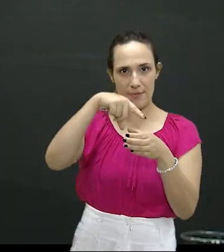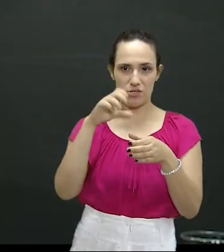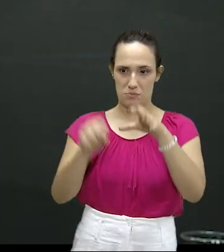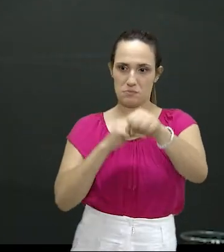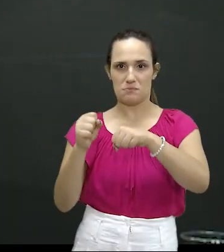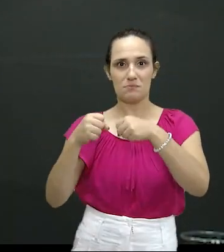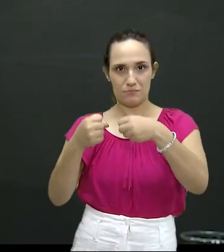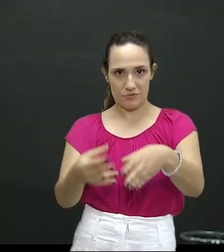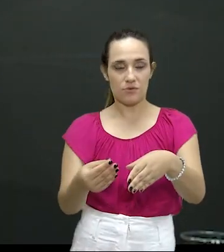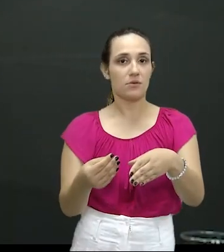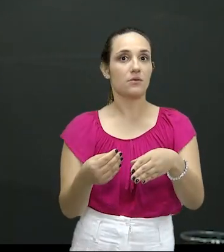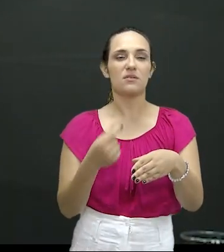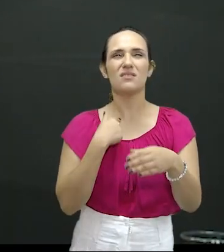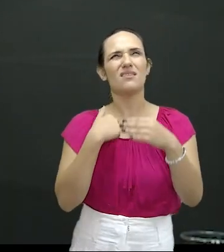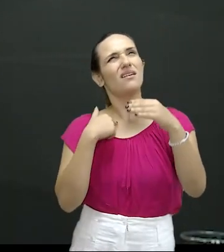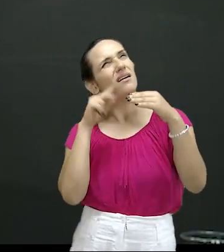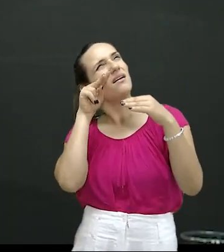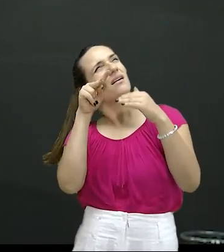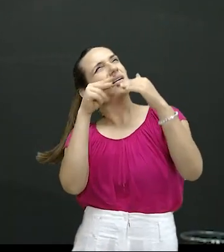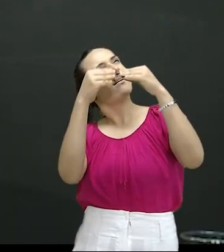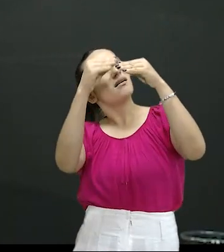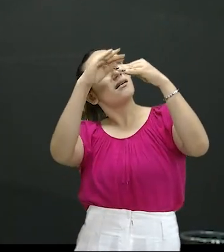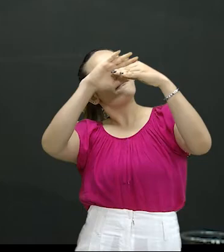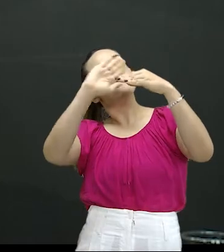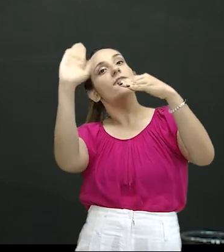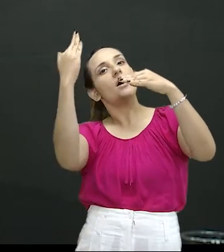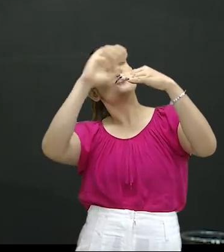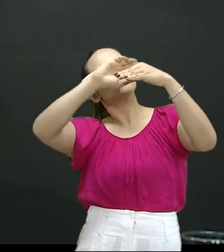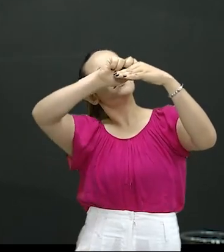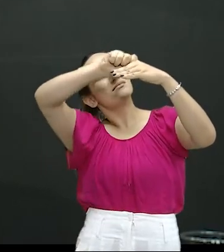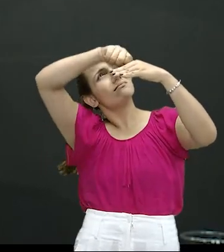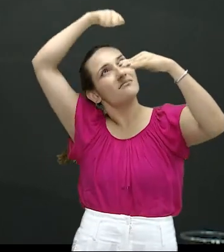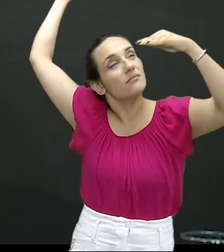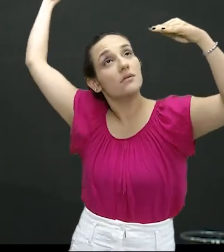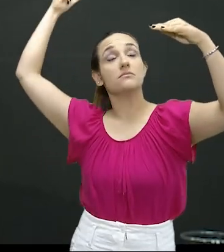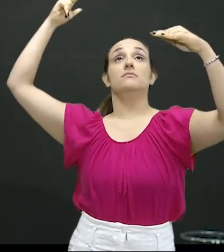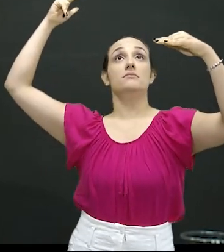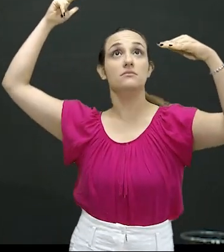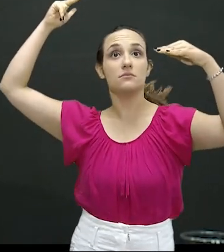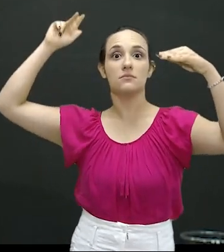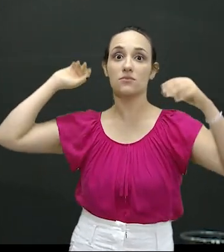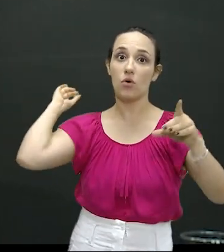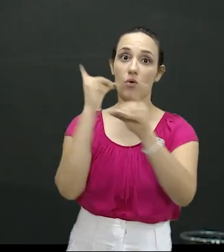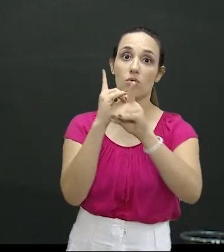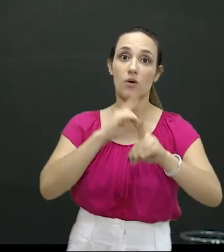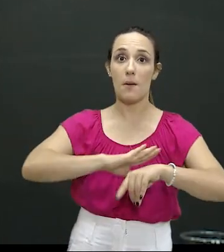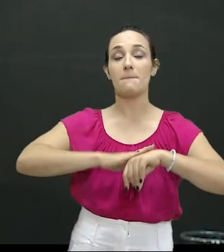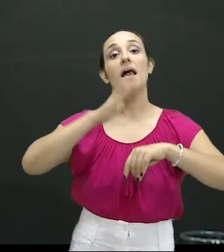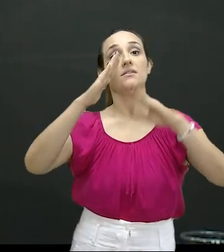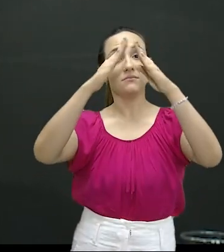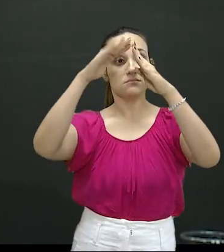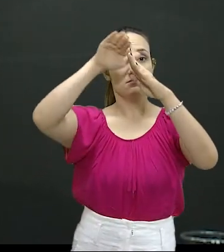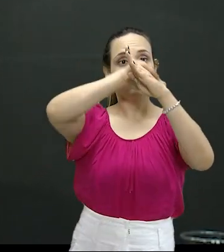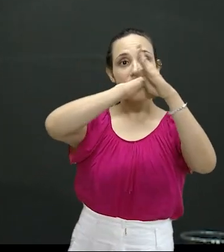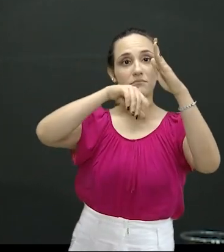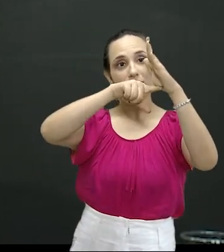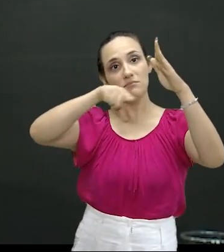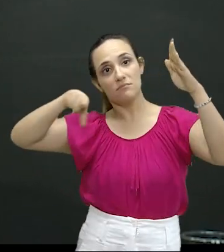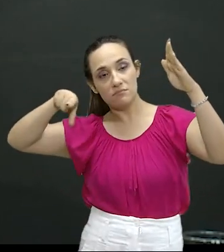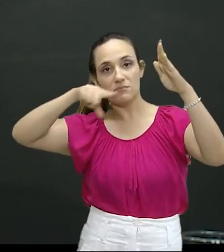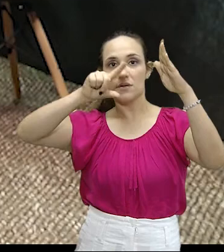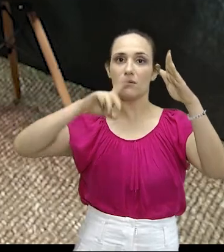depois de pesado, eu tenho cerca de três toneladas e duzentos. Mas, assim, principalmente a população, é extremamente